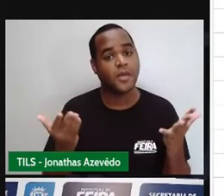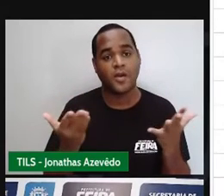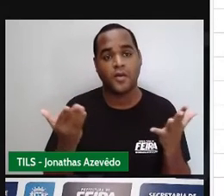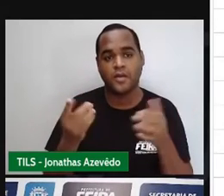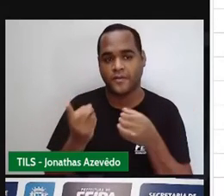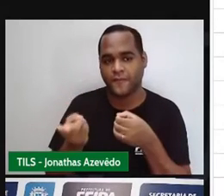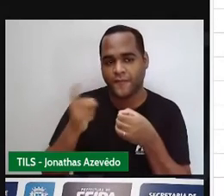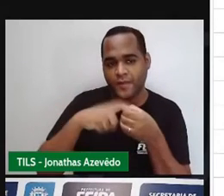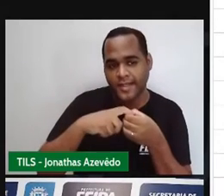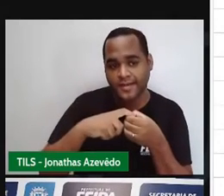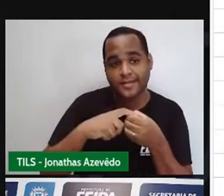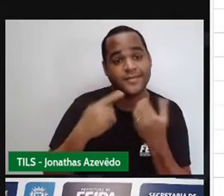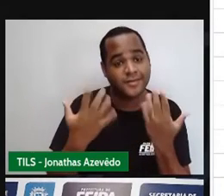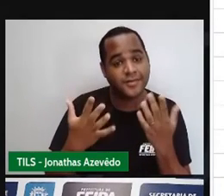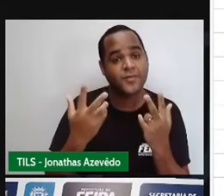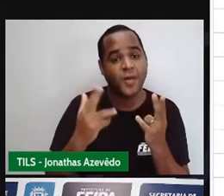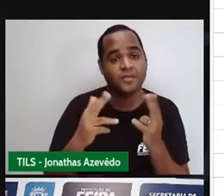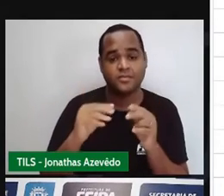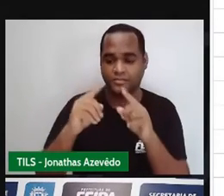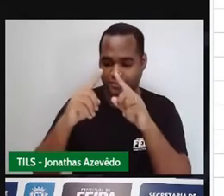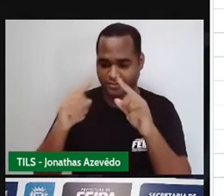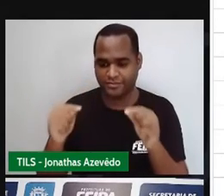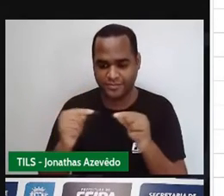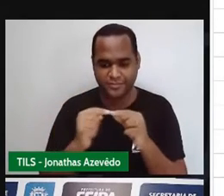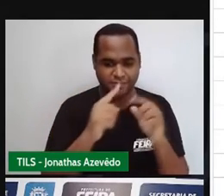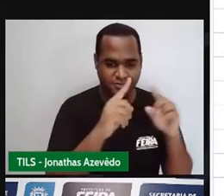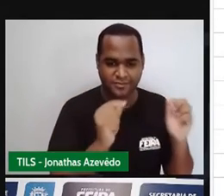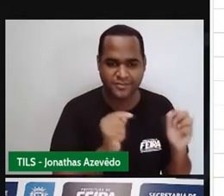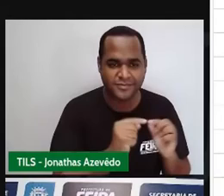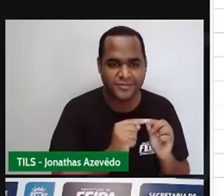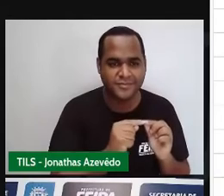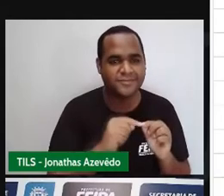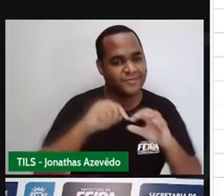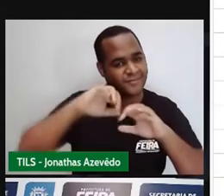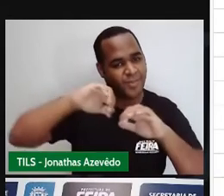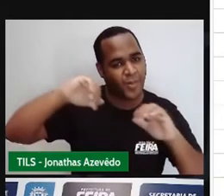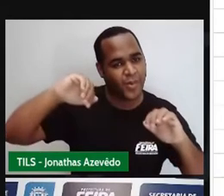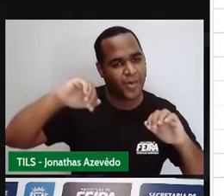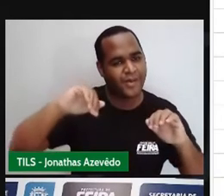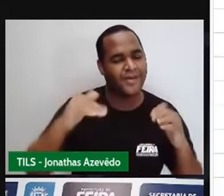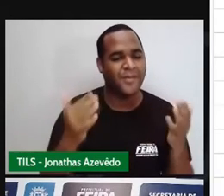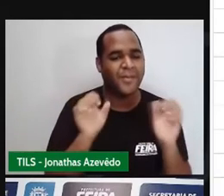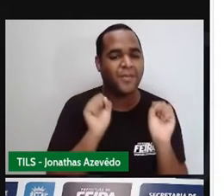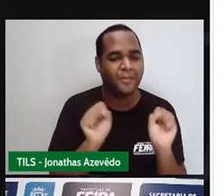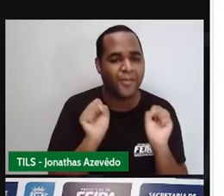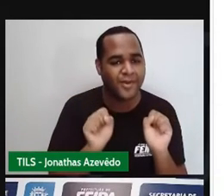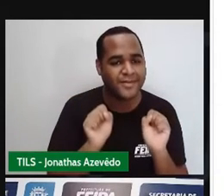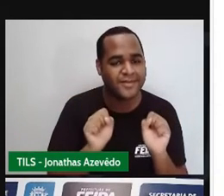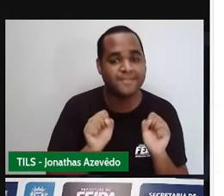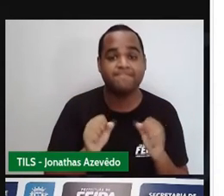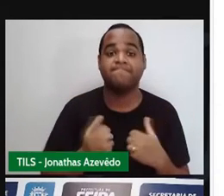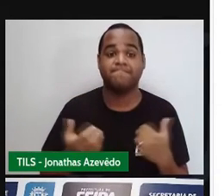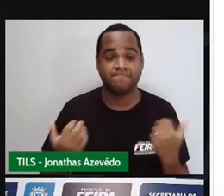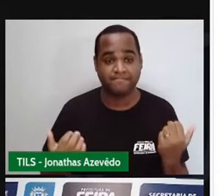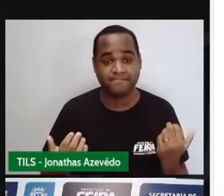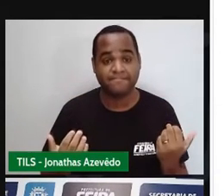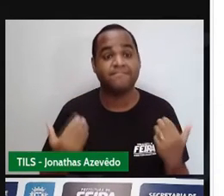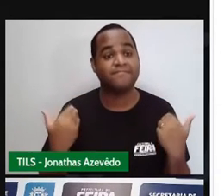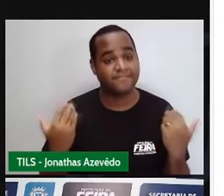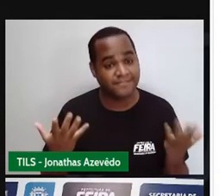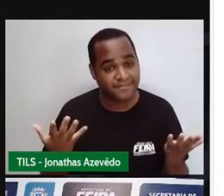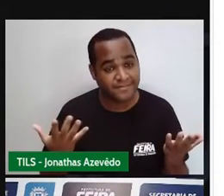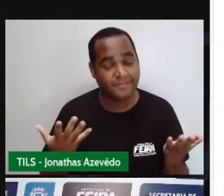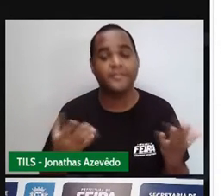os dois triângulos. Olha só que massa isso, né? Então, então, é por